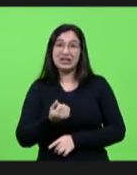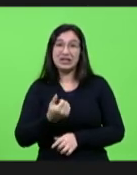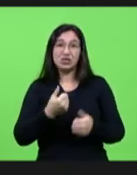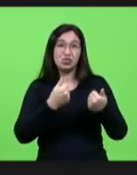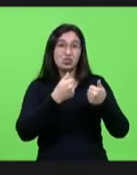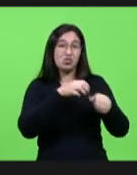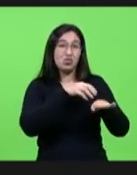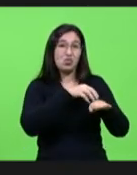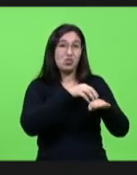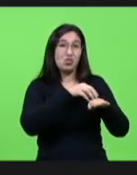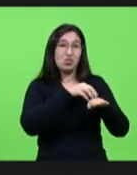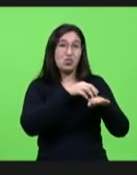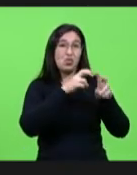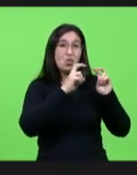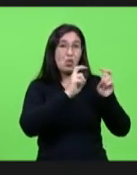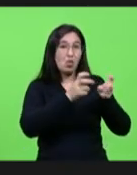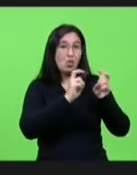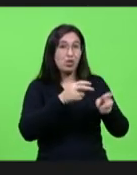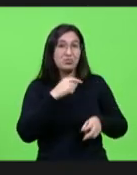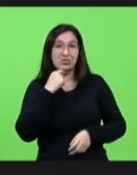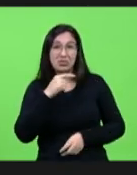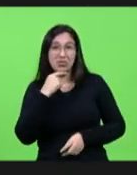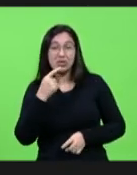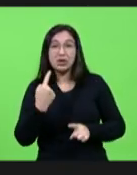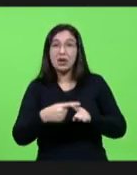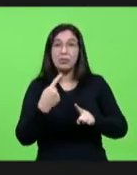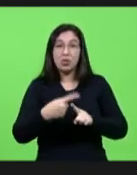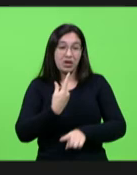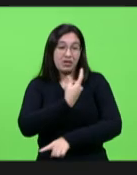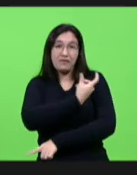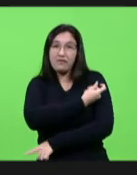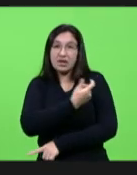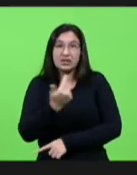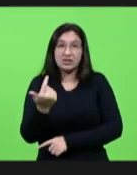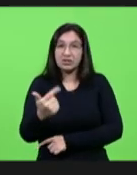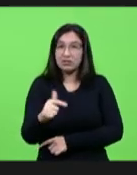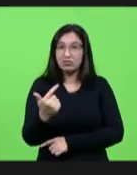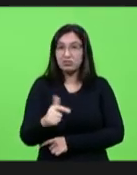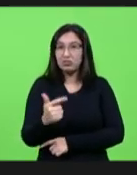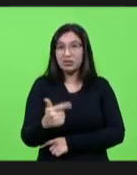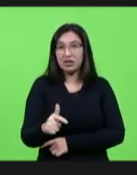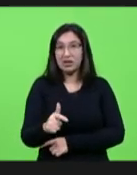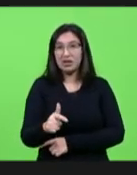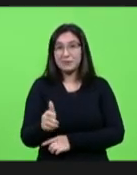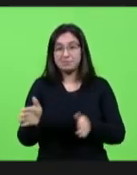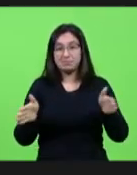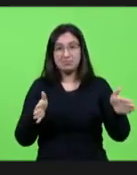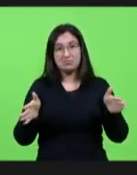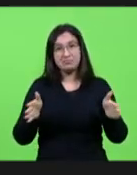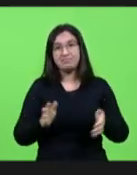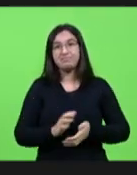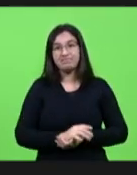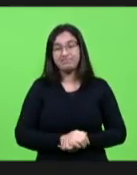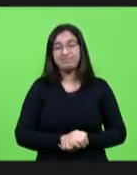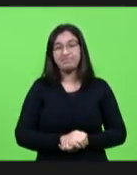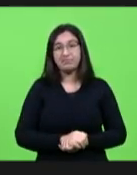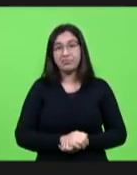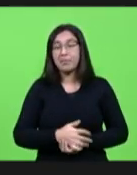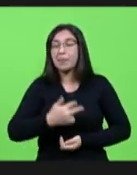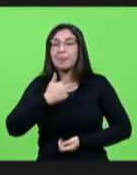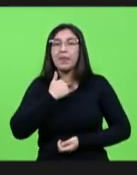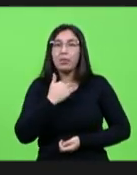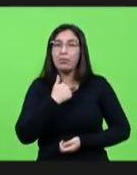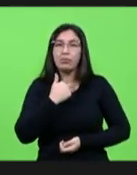contaminados e por não terem tido a vacina no seu tempo hábil não podemos